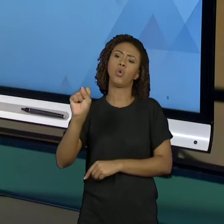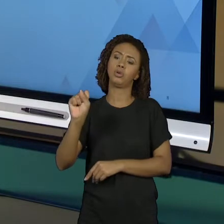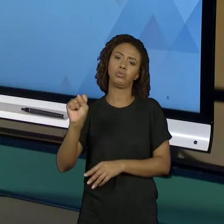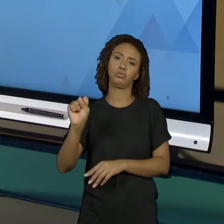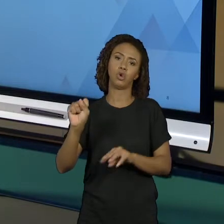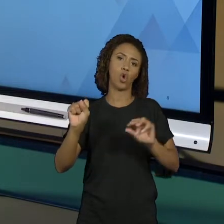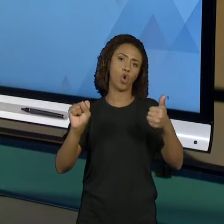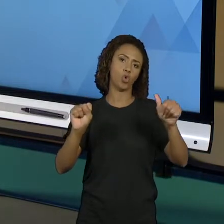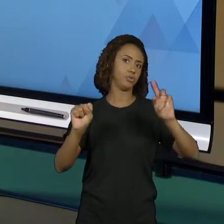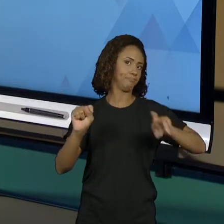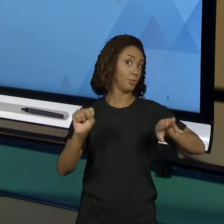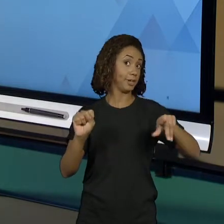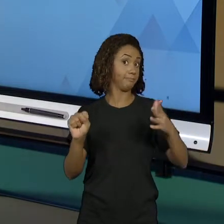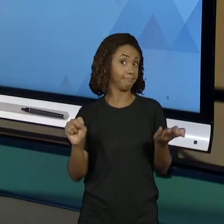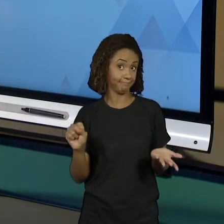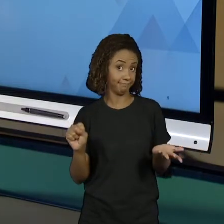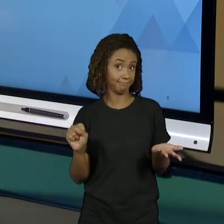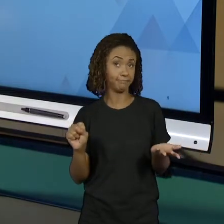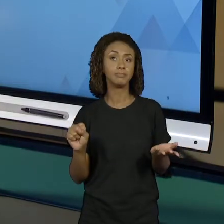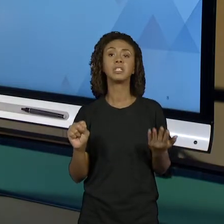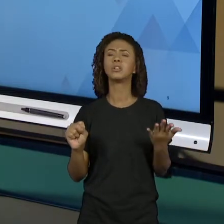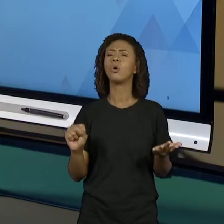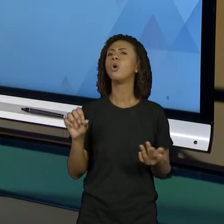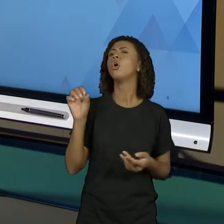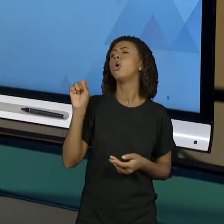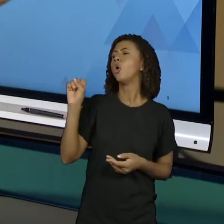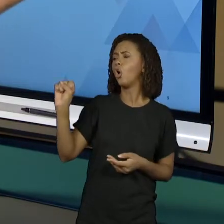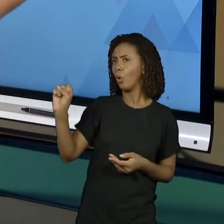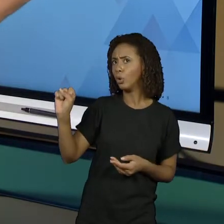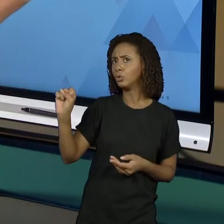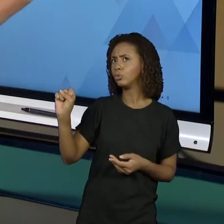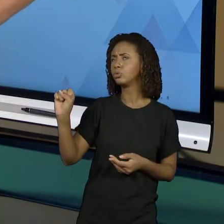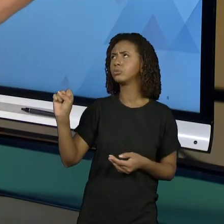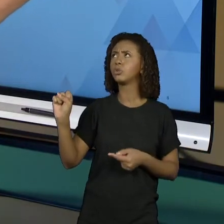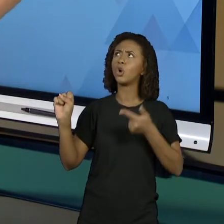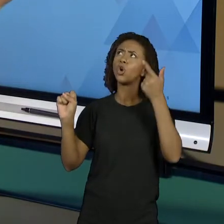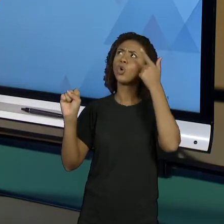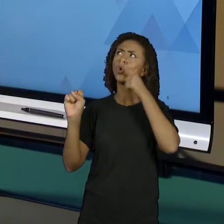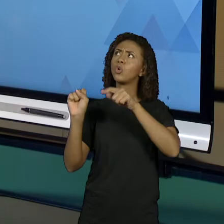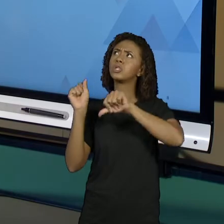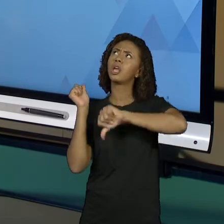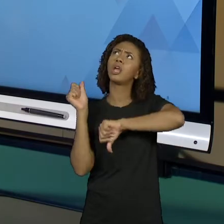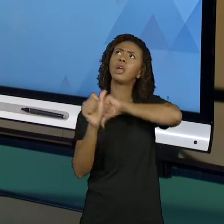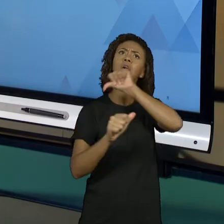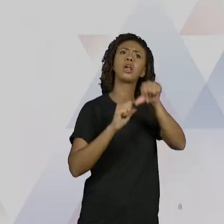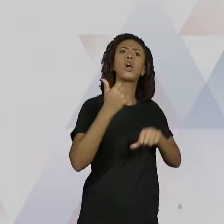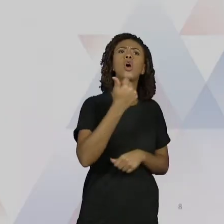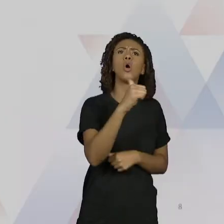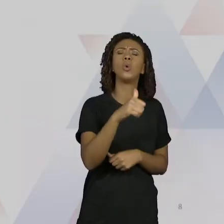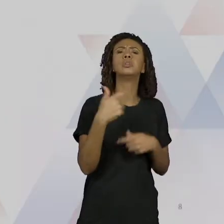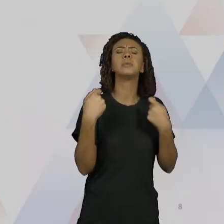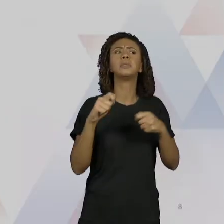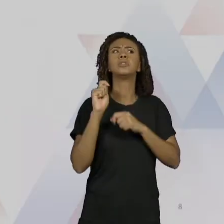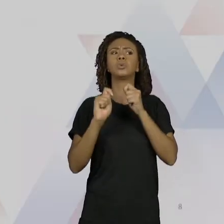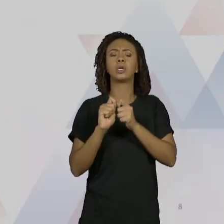Tá certo? Então eu vou escrever esse 8 para ser 11. Ele vai ser uma vez